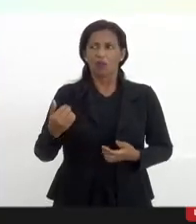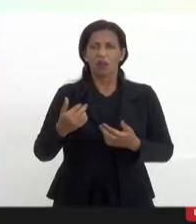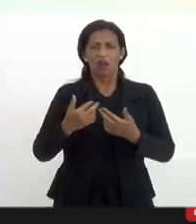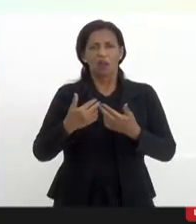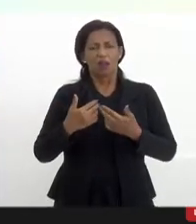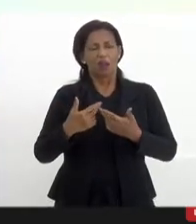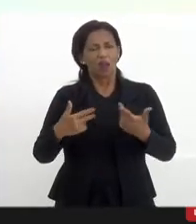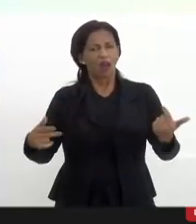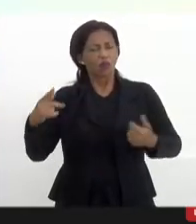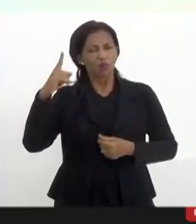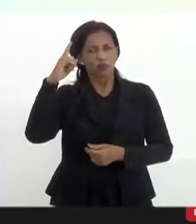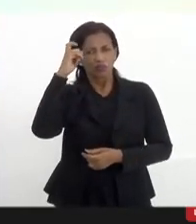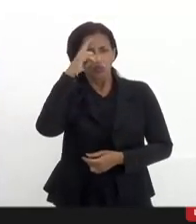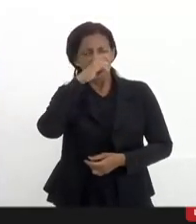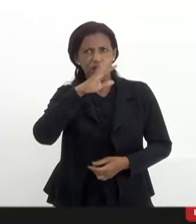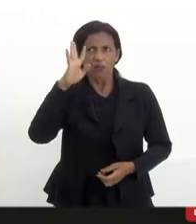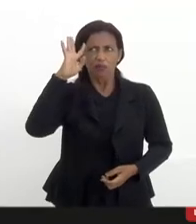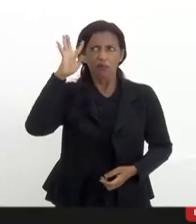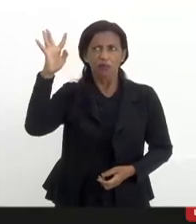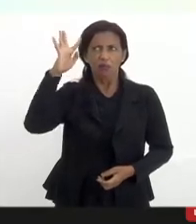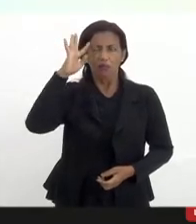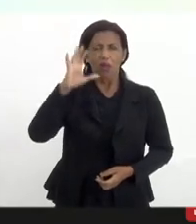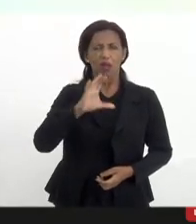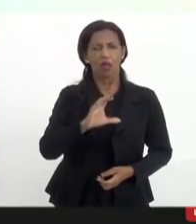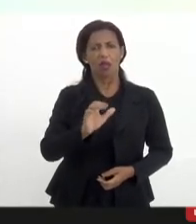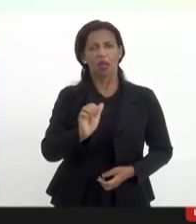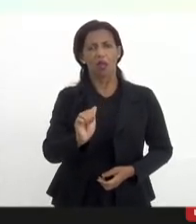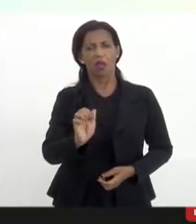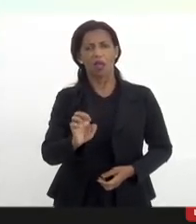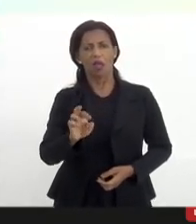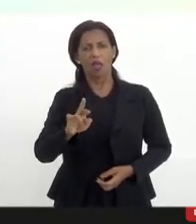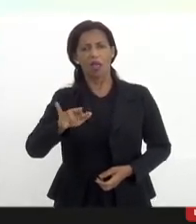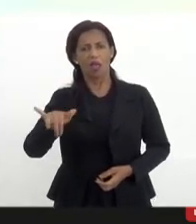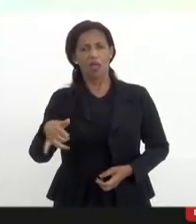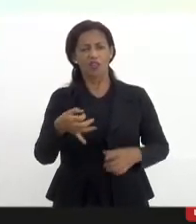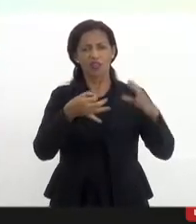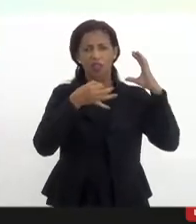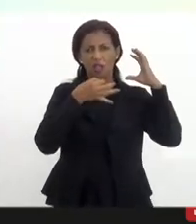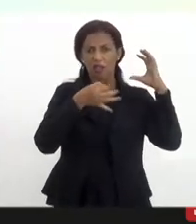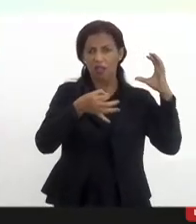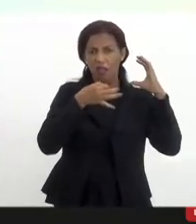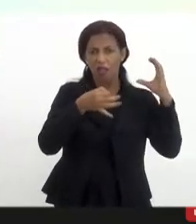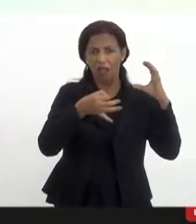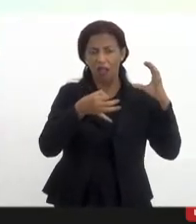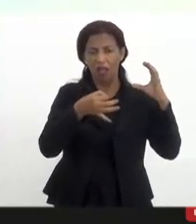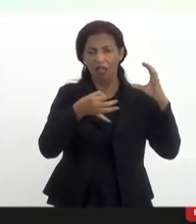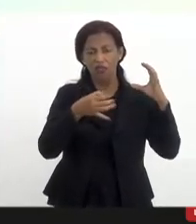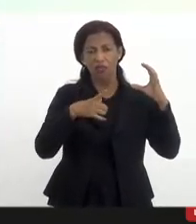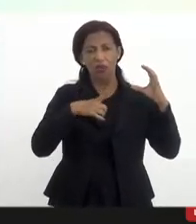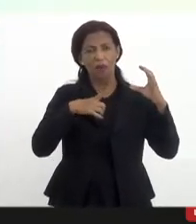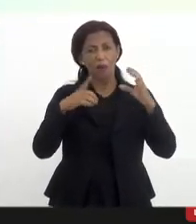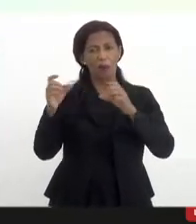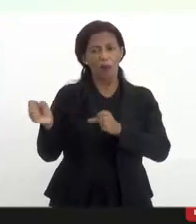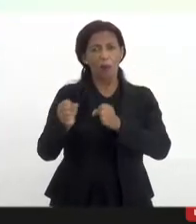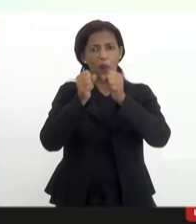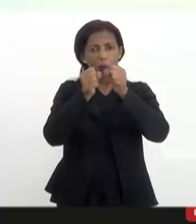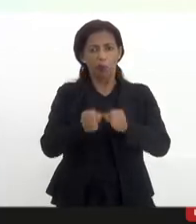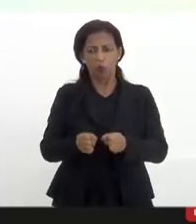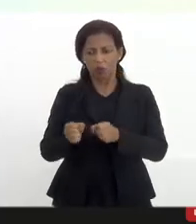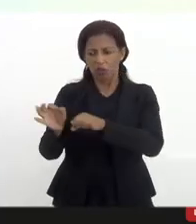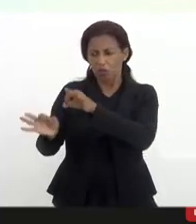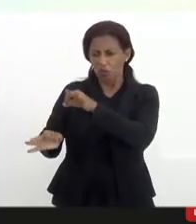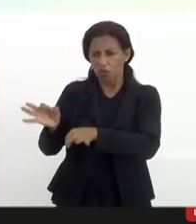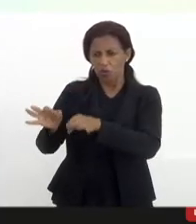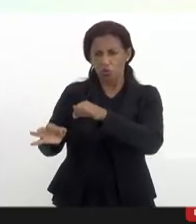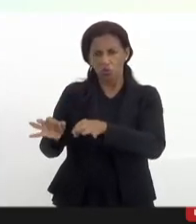na cabeça de qualquer um, onde a CAERTE, que é a Associação das Rádios e TVs Comerciais, se utiliza do poder judiciário de